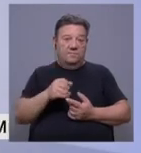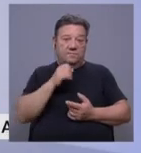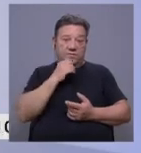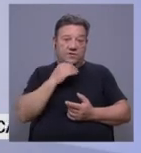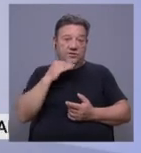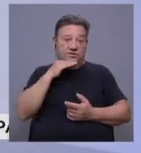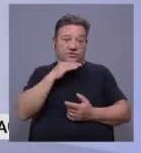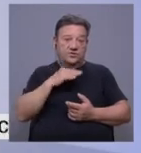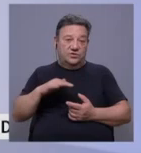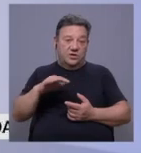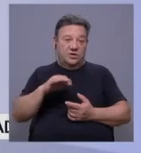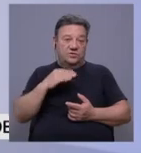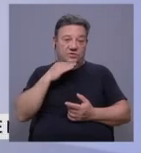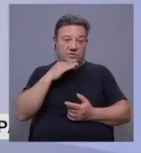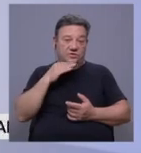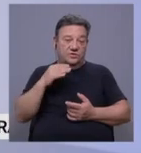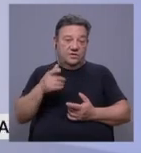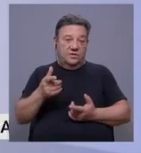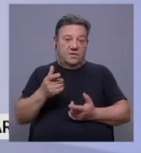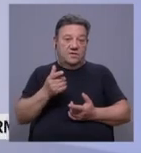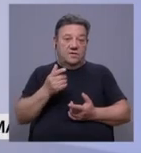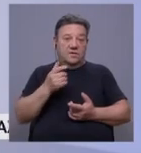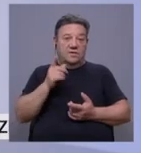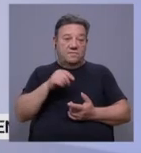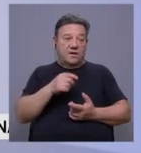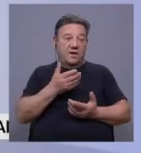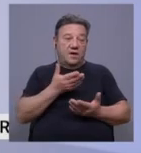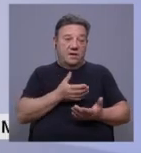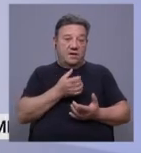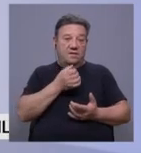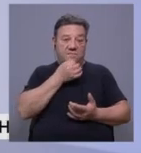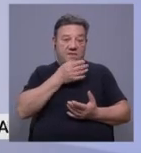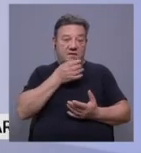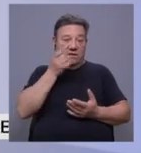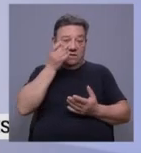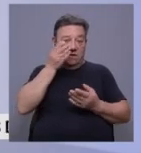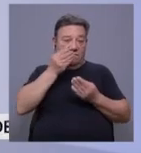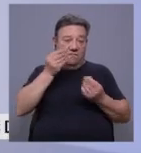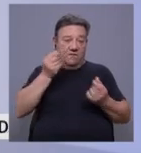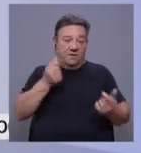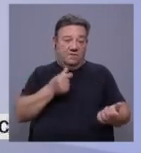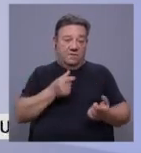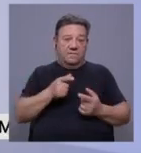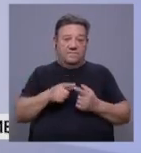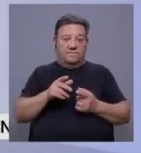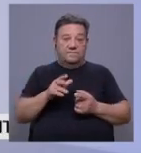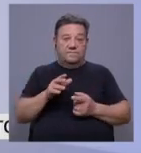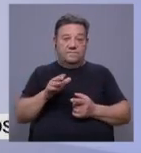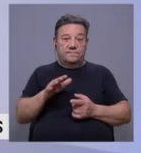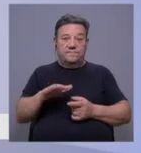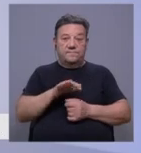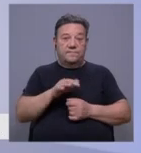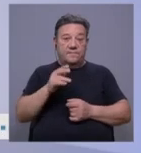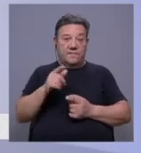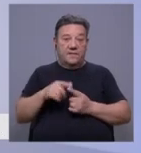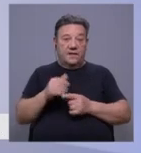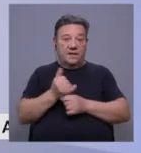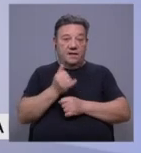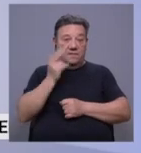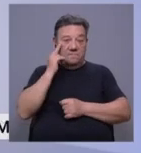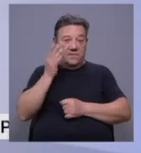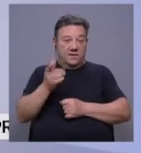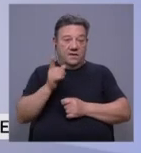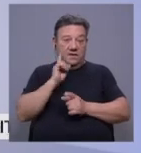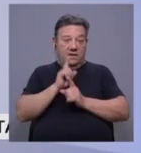de gelo ou geada e nobulinas e noveiros matinais. Para a região do arquipélago da